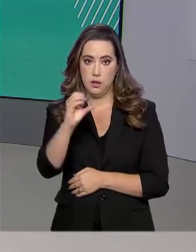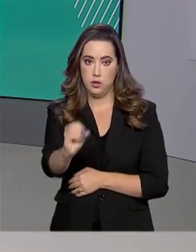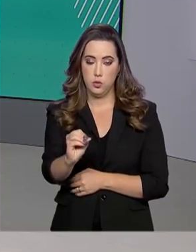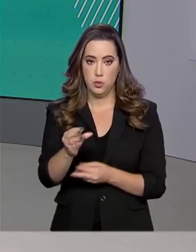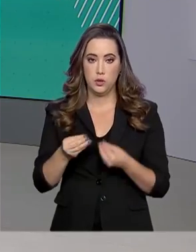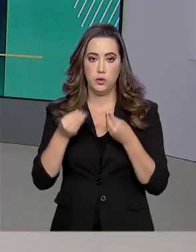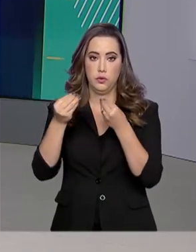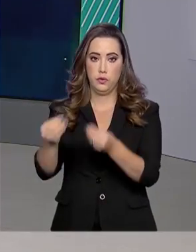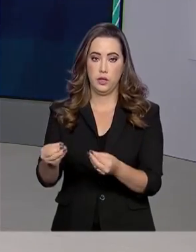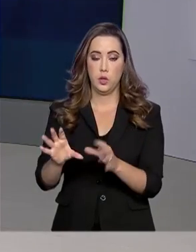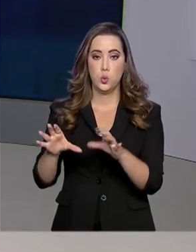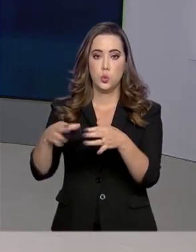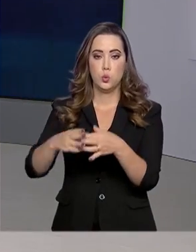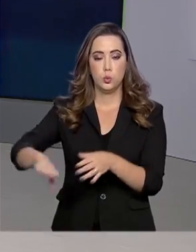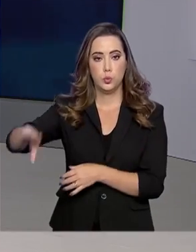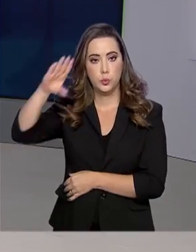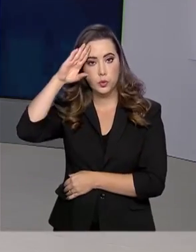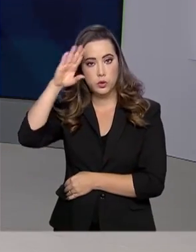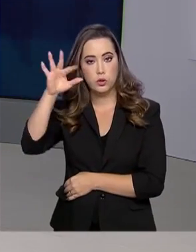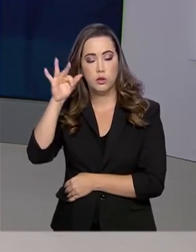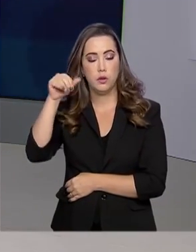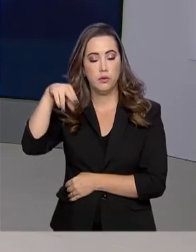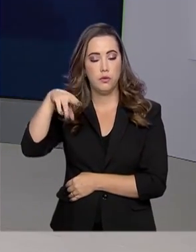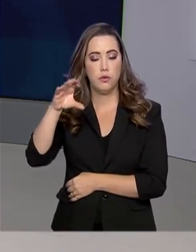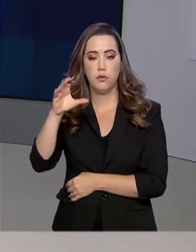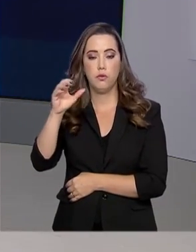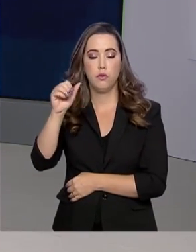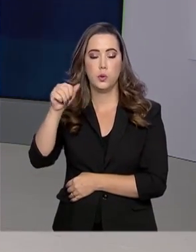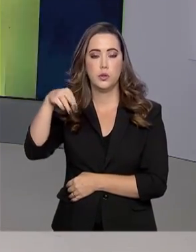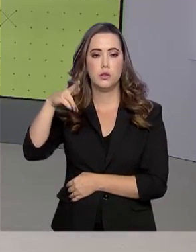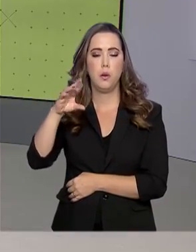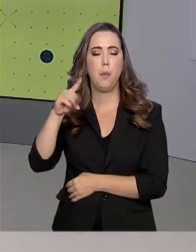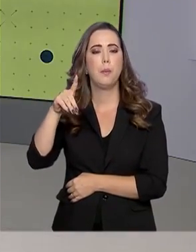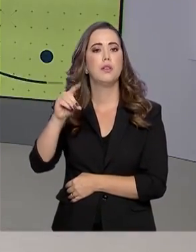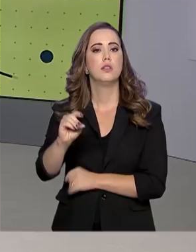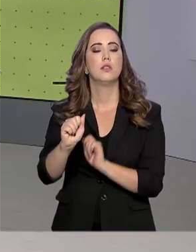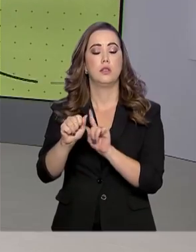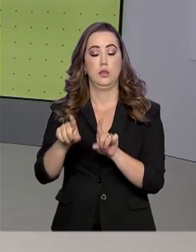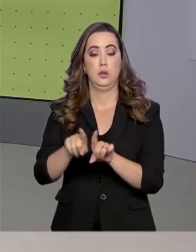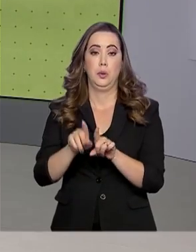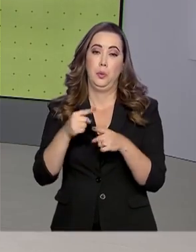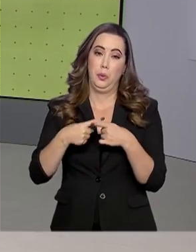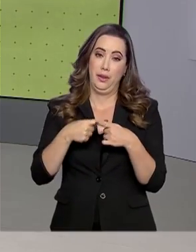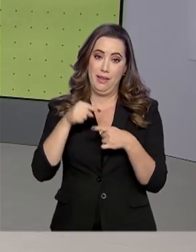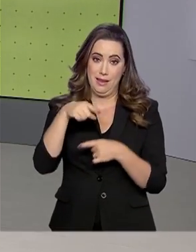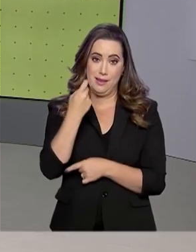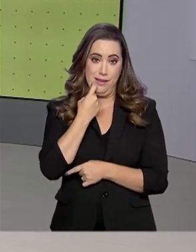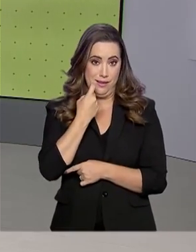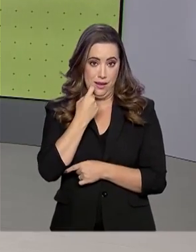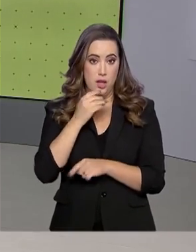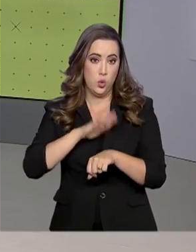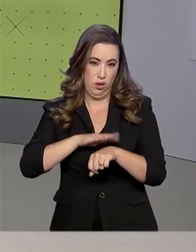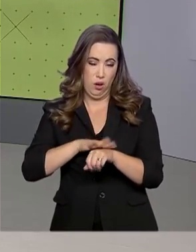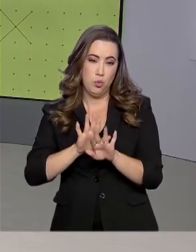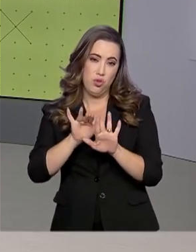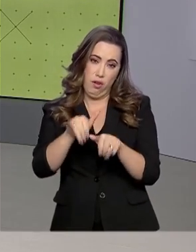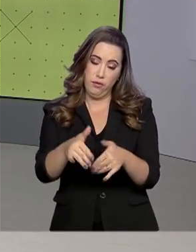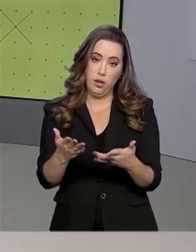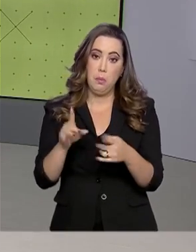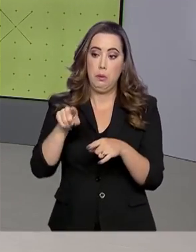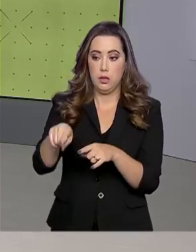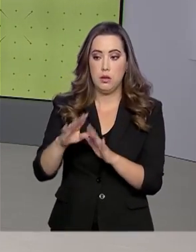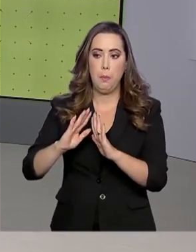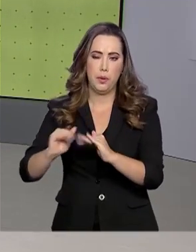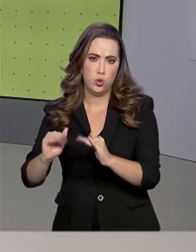da ordem no Estado. O prazo de atuação dos militares no Ceará vencia nesta sexta-feira. A presença das forças no local foi